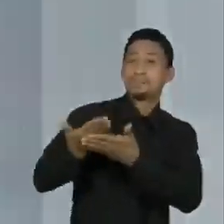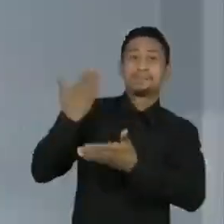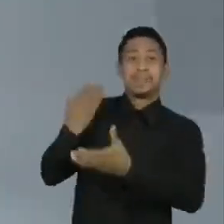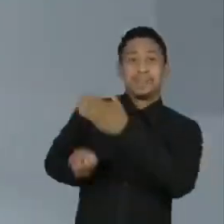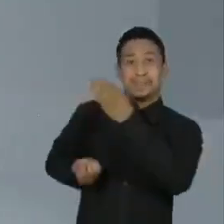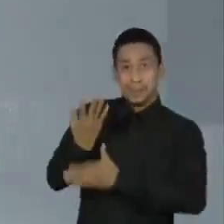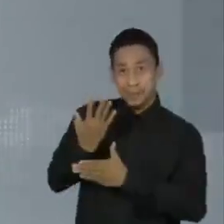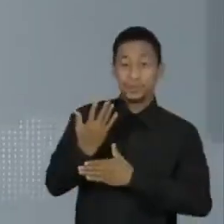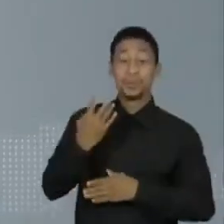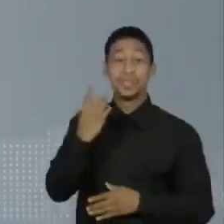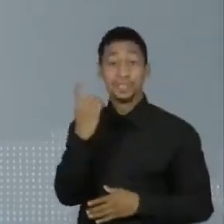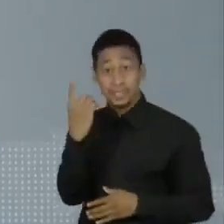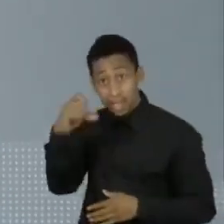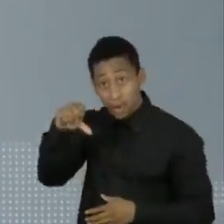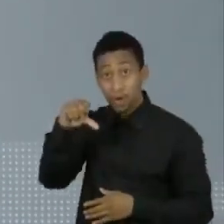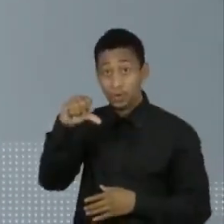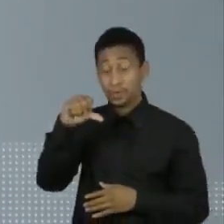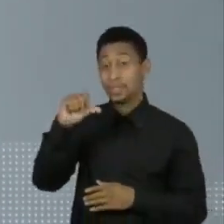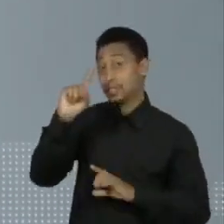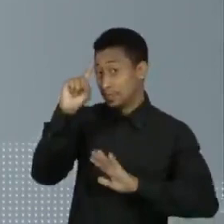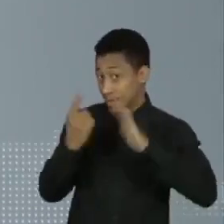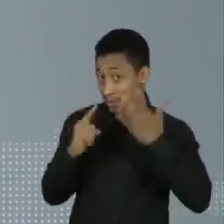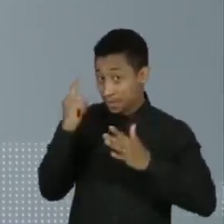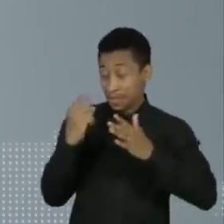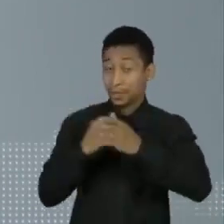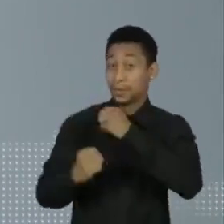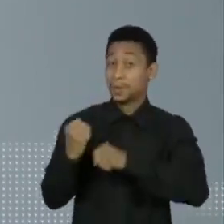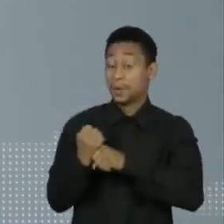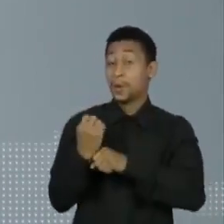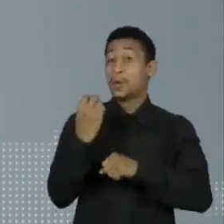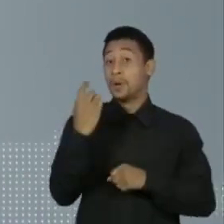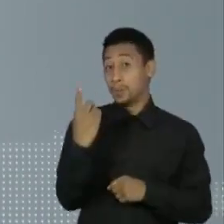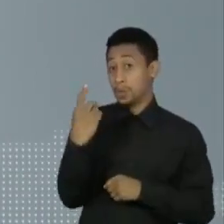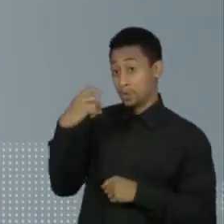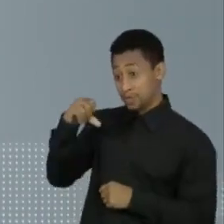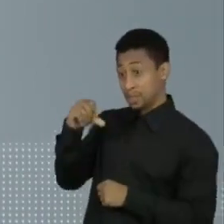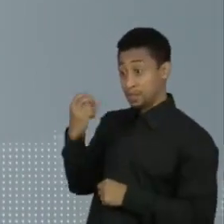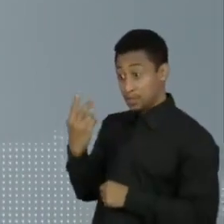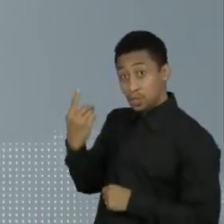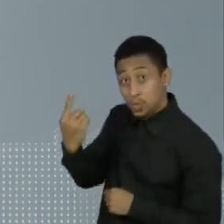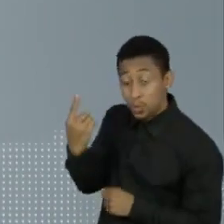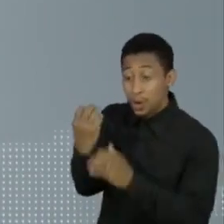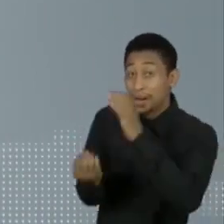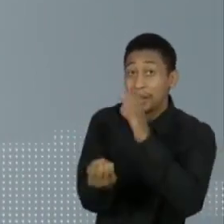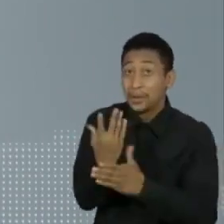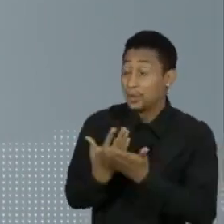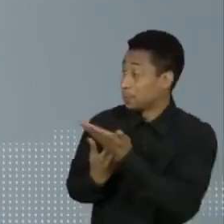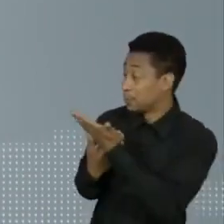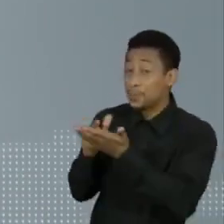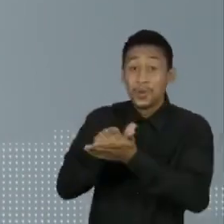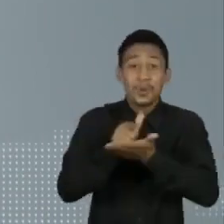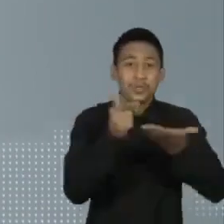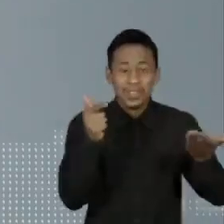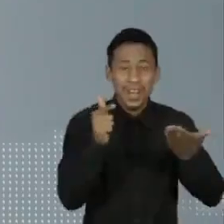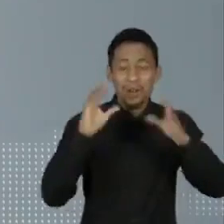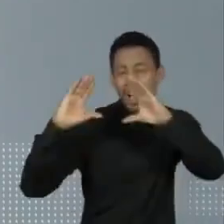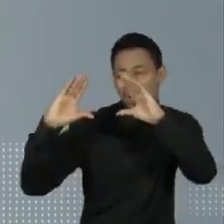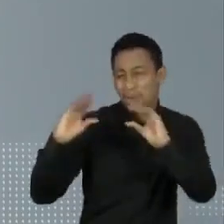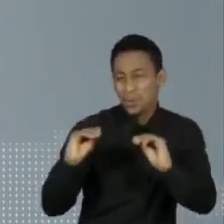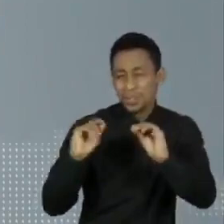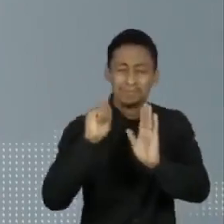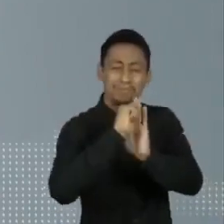Em 19 de fevereiro de 1921, foi criada a Folha da Noite, com textos curtos e ágeis.